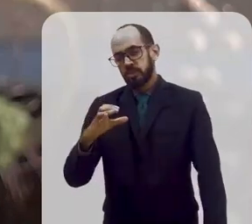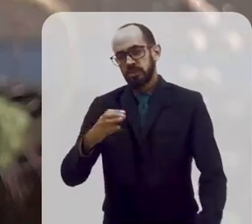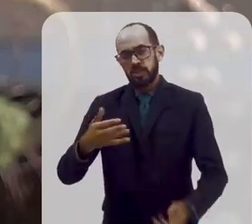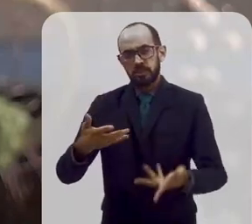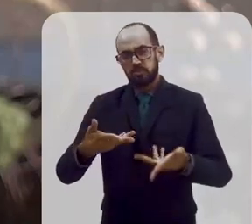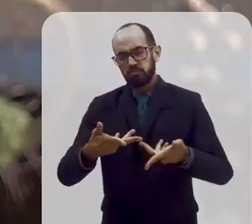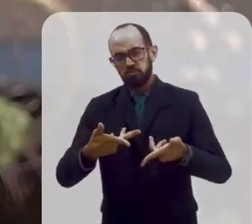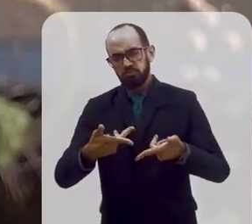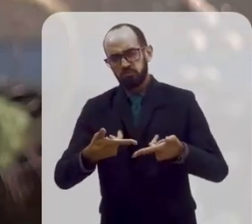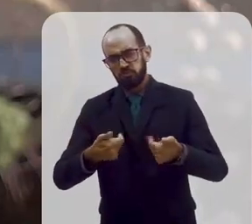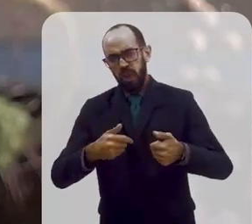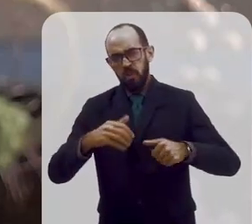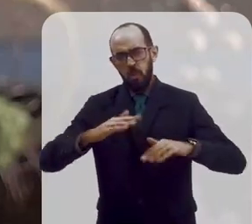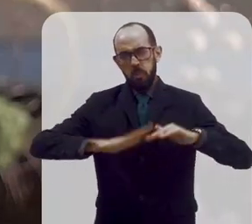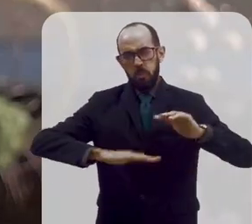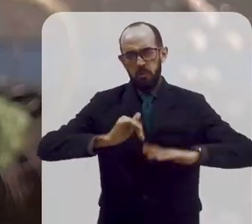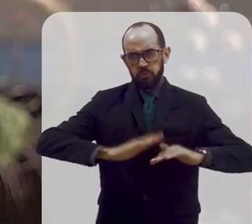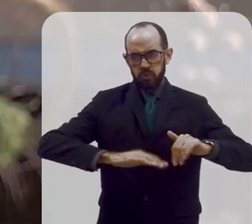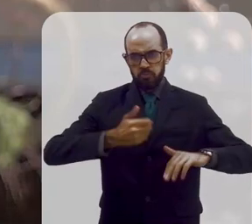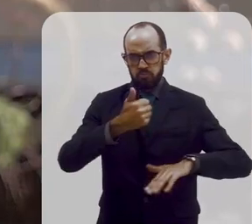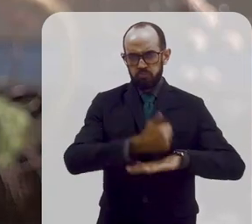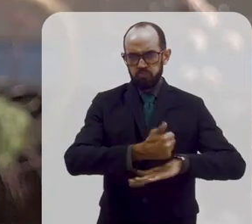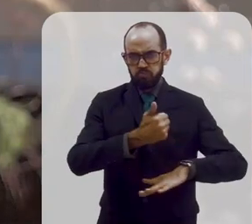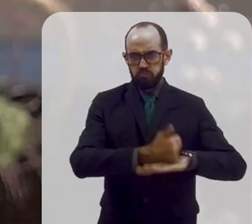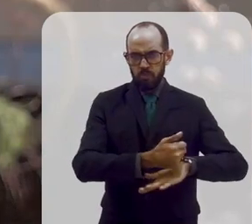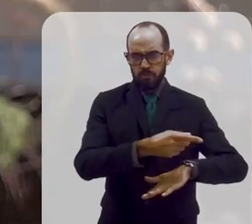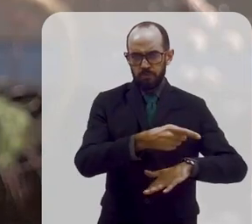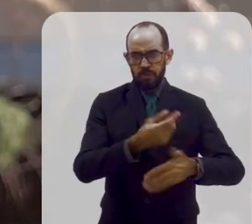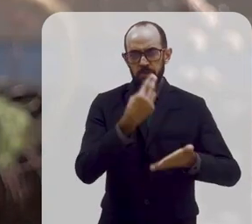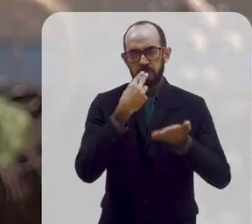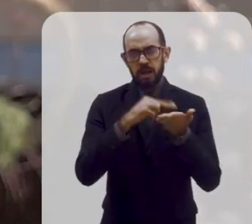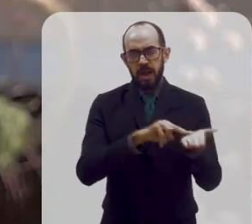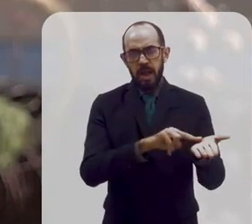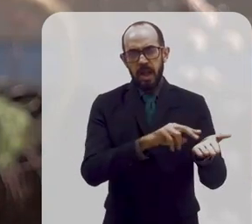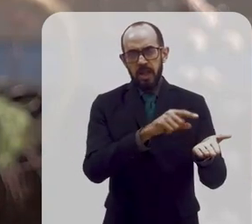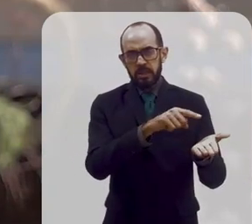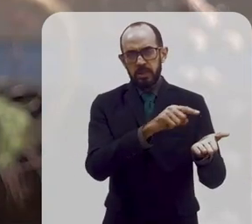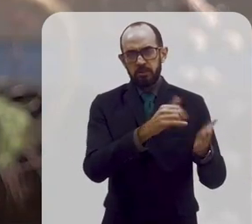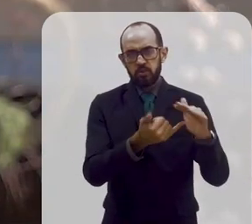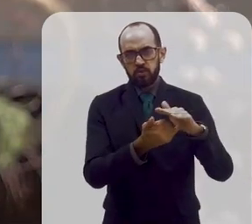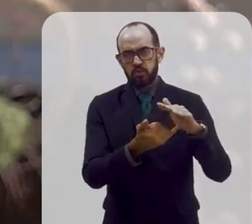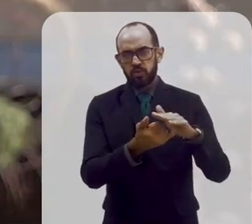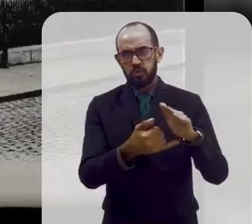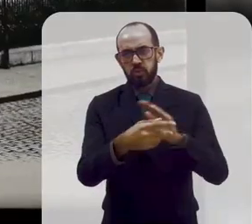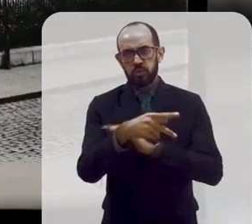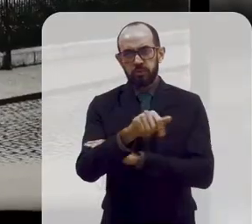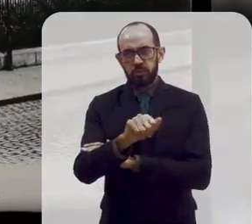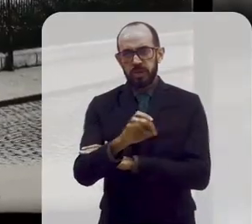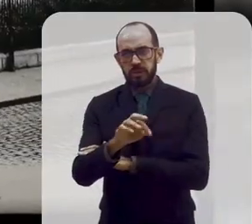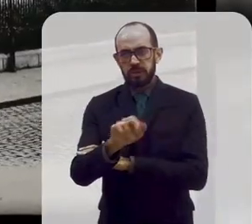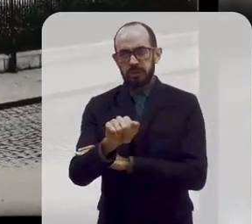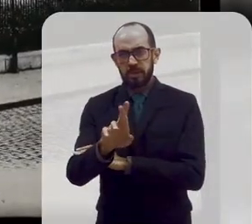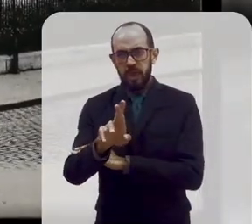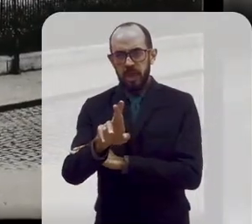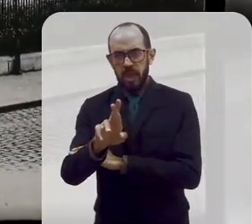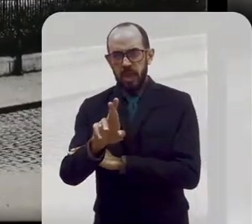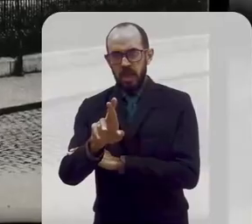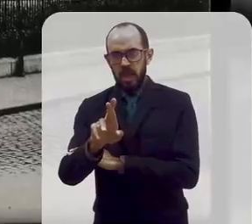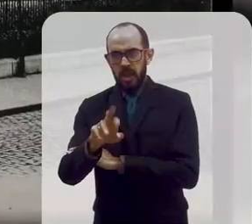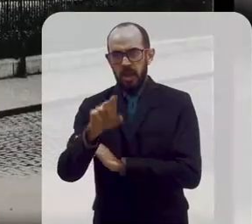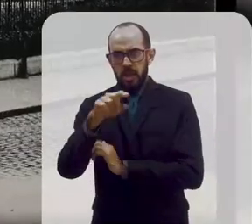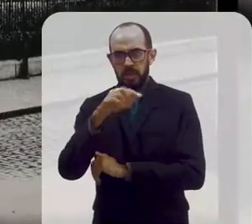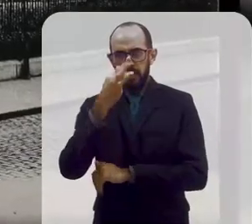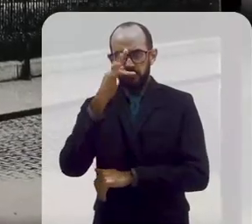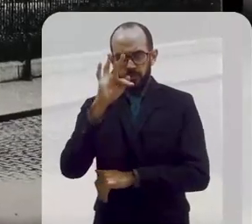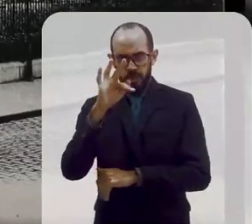cientistas qualificados, bem preparados para isso. E mandam uma carta para o Instituto Pasteur, que era referência no mundo inteiro